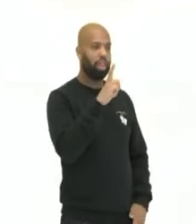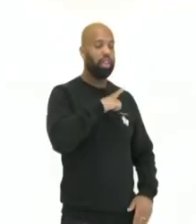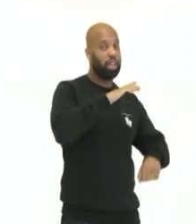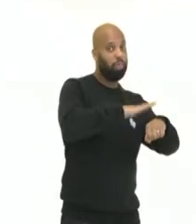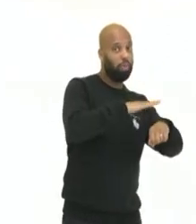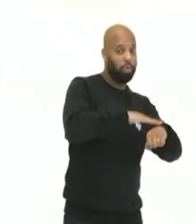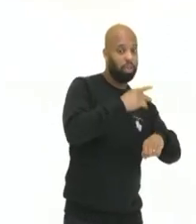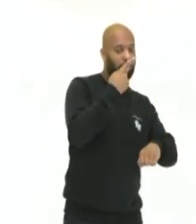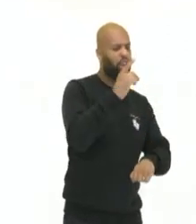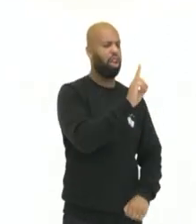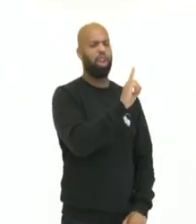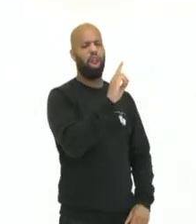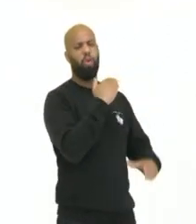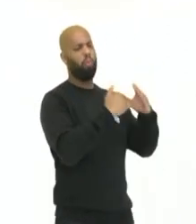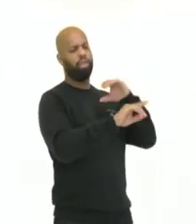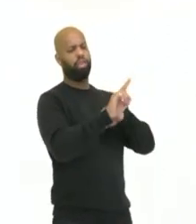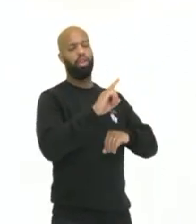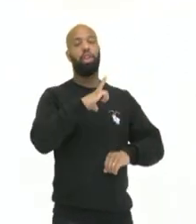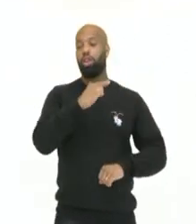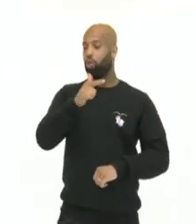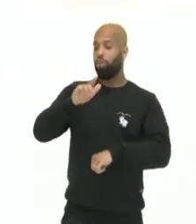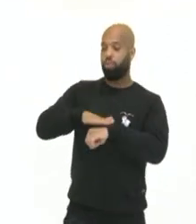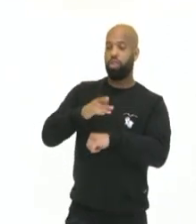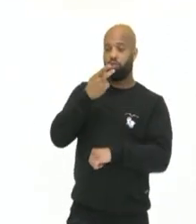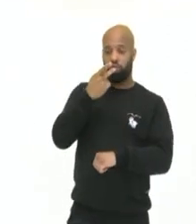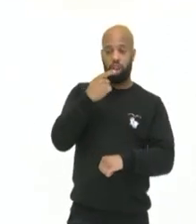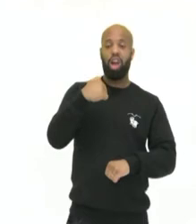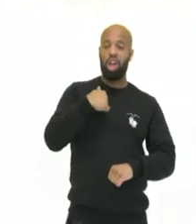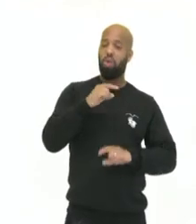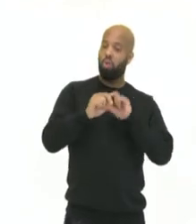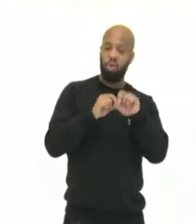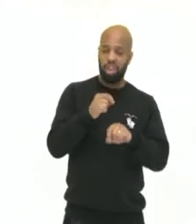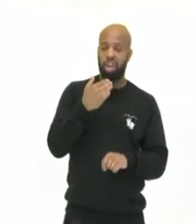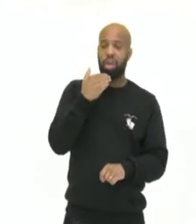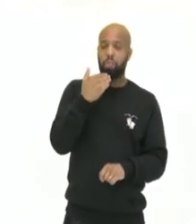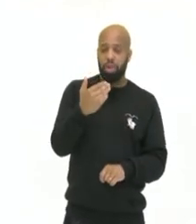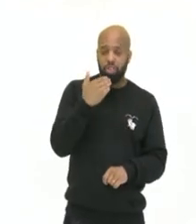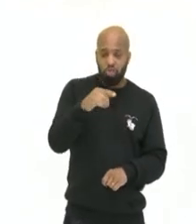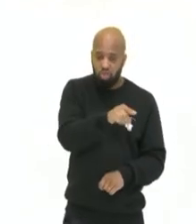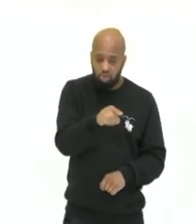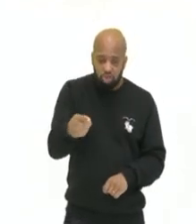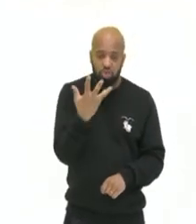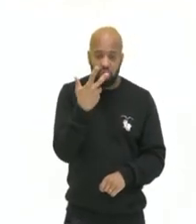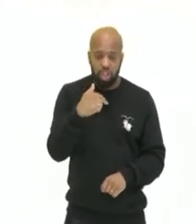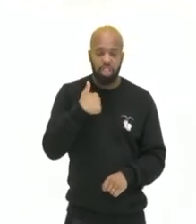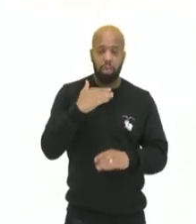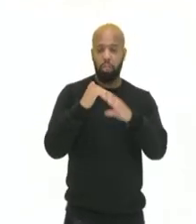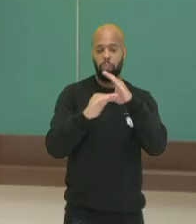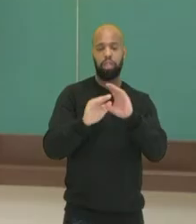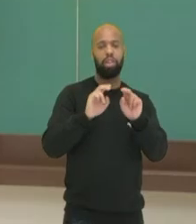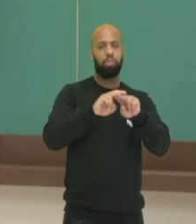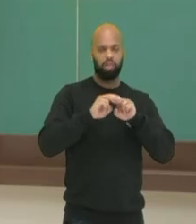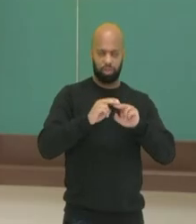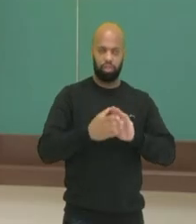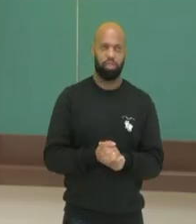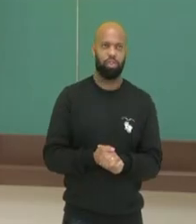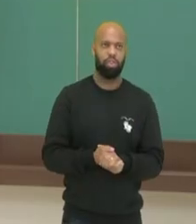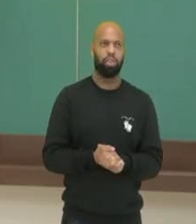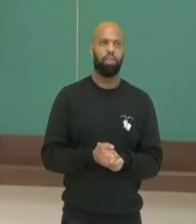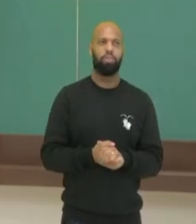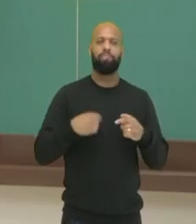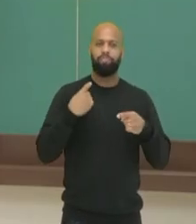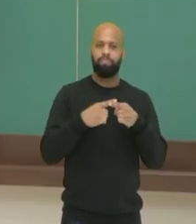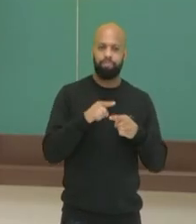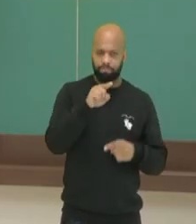negam o envio dos produtos, ora afirmam que estão reagindo aos pedidos, ao pedido das crianças. Como